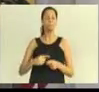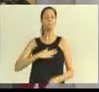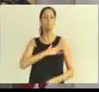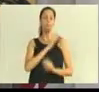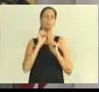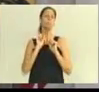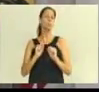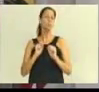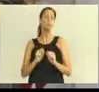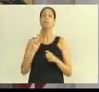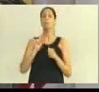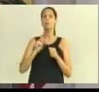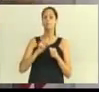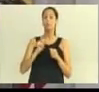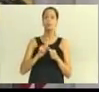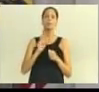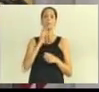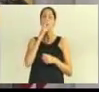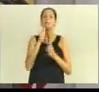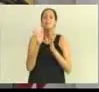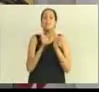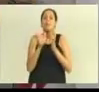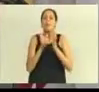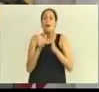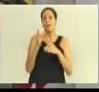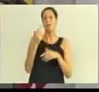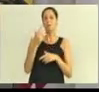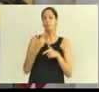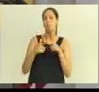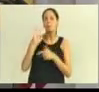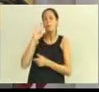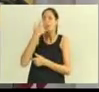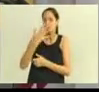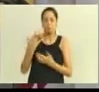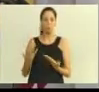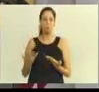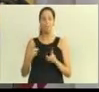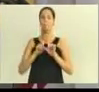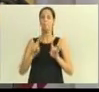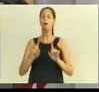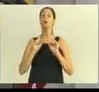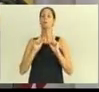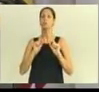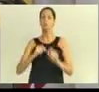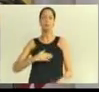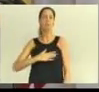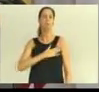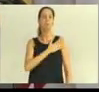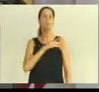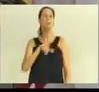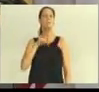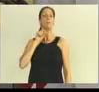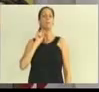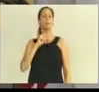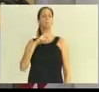de curto prazo e se jogado nos braços do povo e dos vereadores. Mas não é isso que o prefeito Napoleão preferiu. Ele preferiu trabalhar com